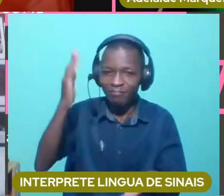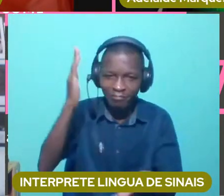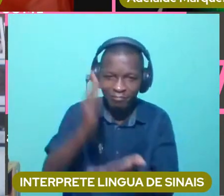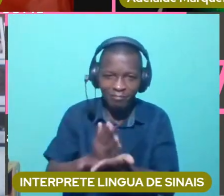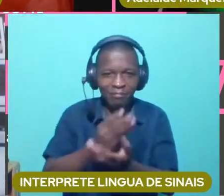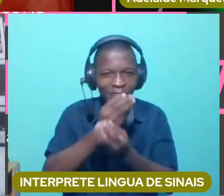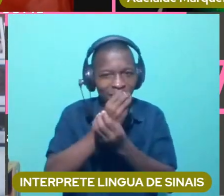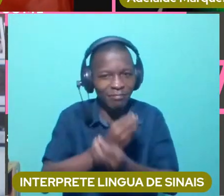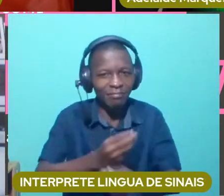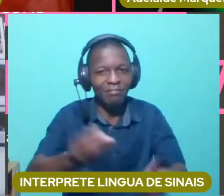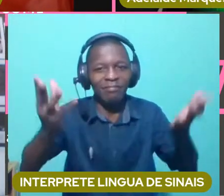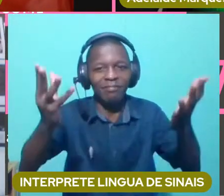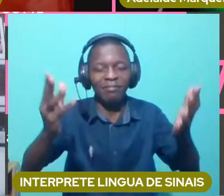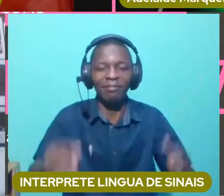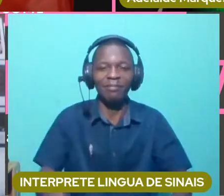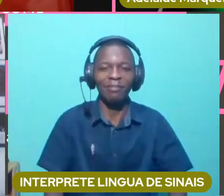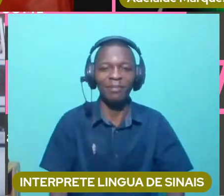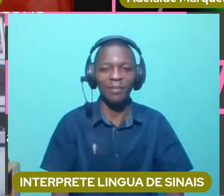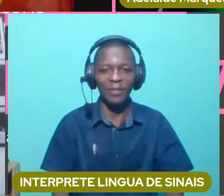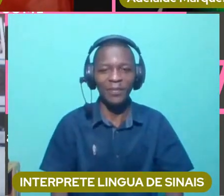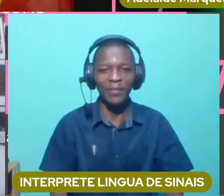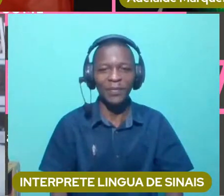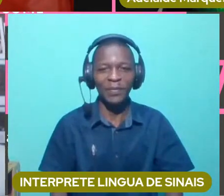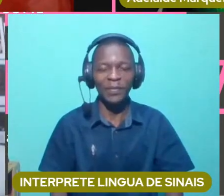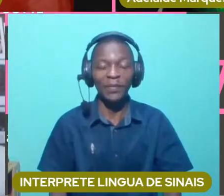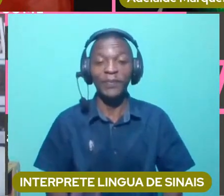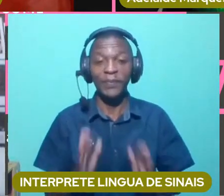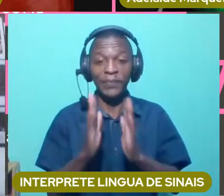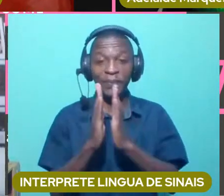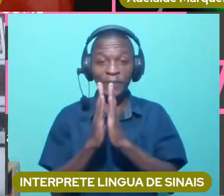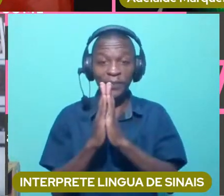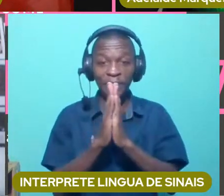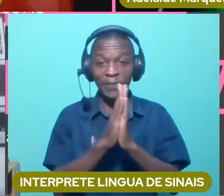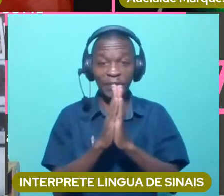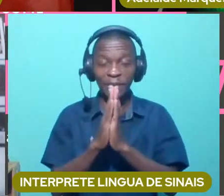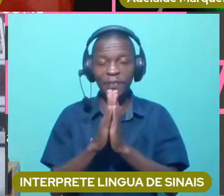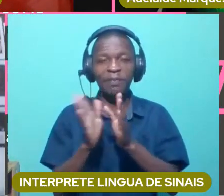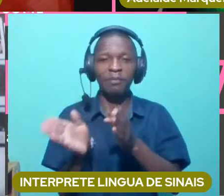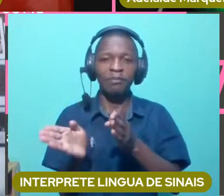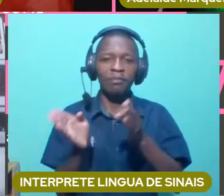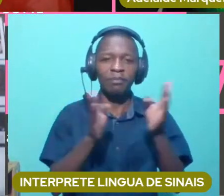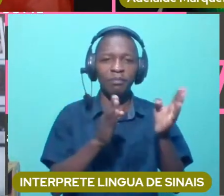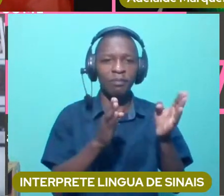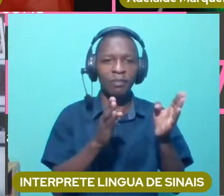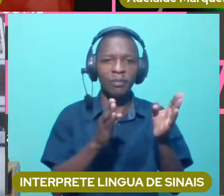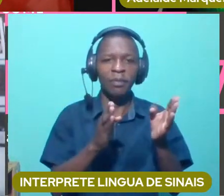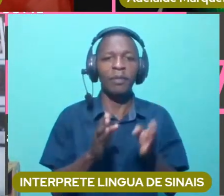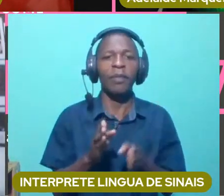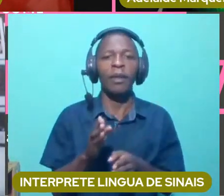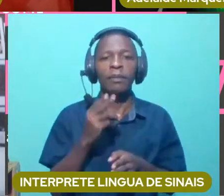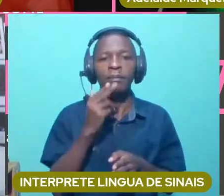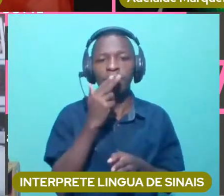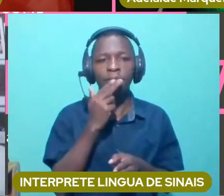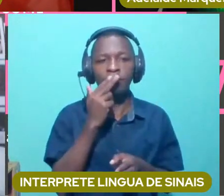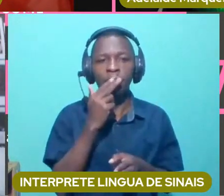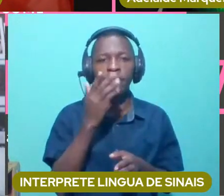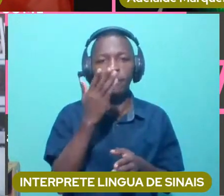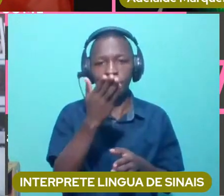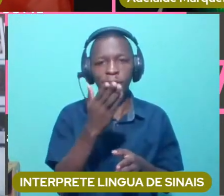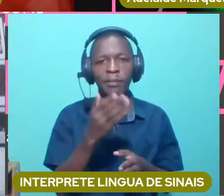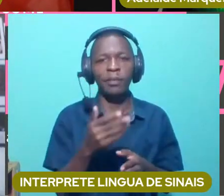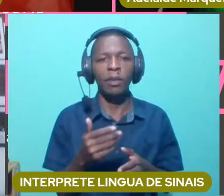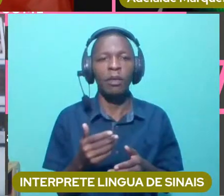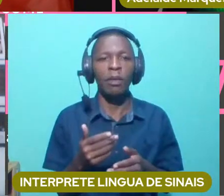Vou agora à doutora Fárida. Perdemos-la um bocadinho, mas ainda bem que já temos